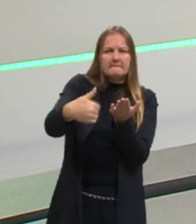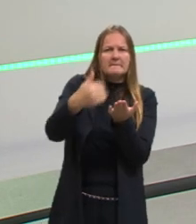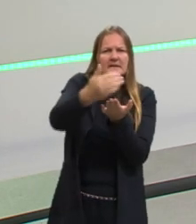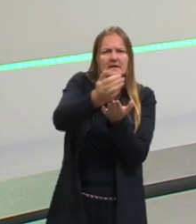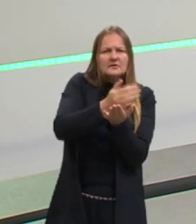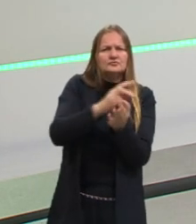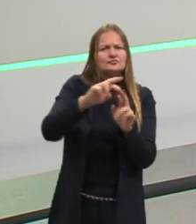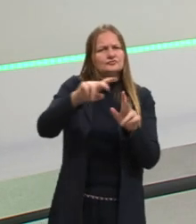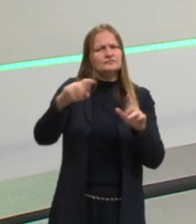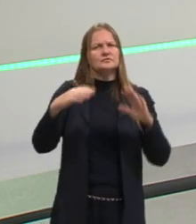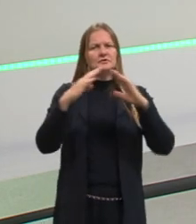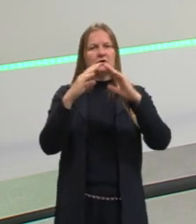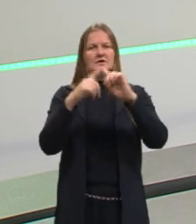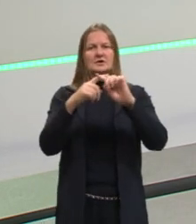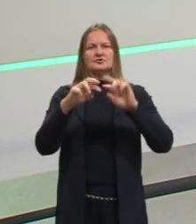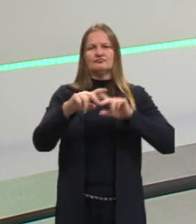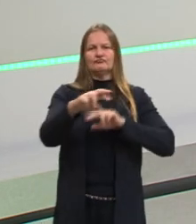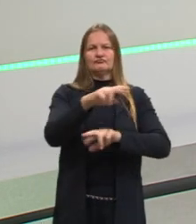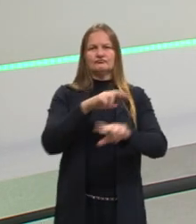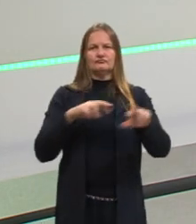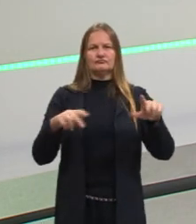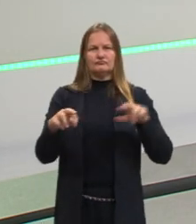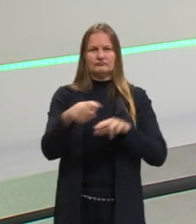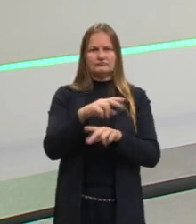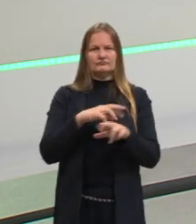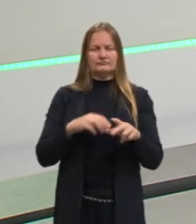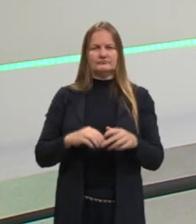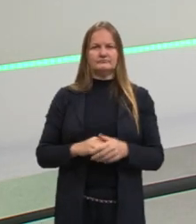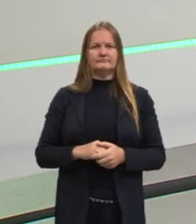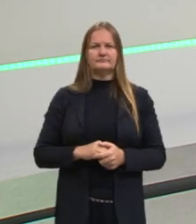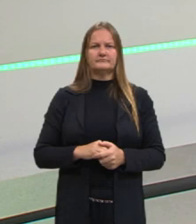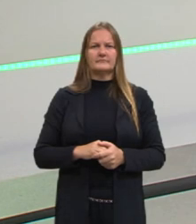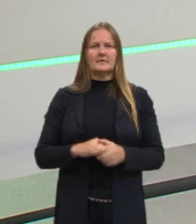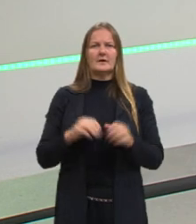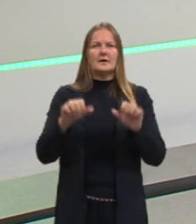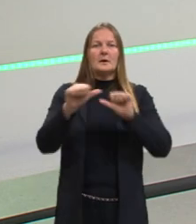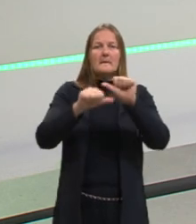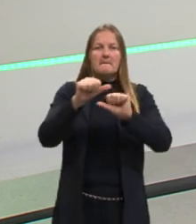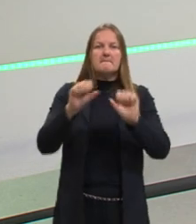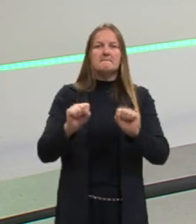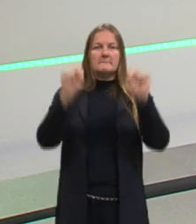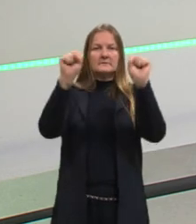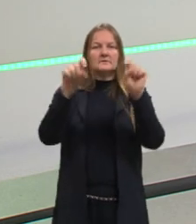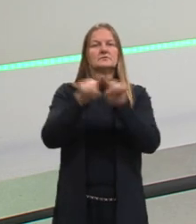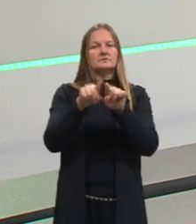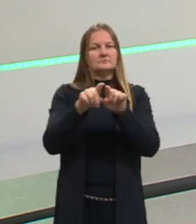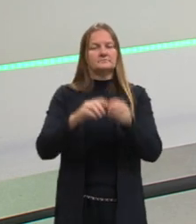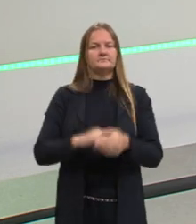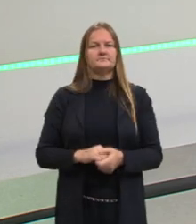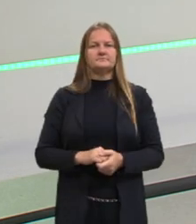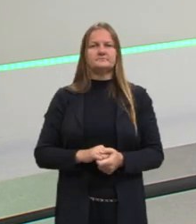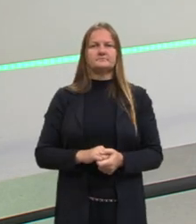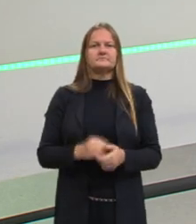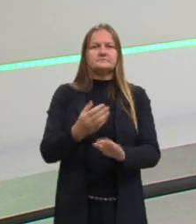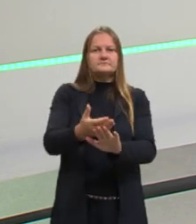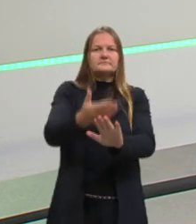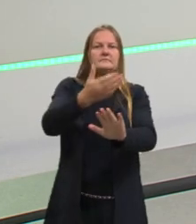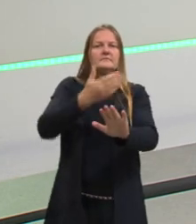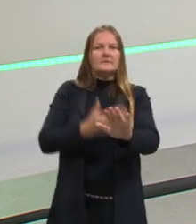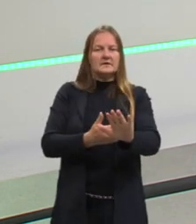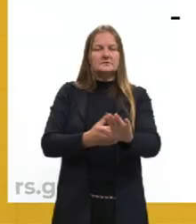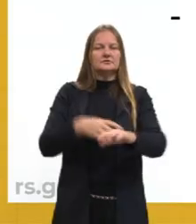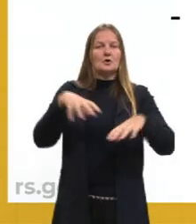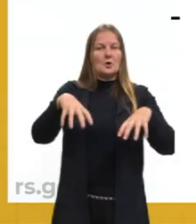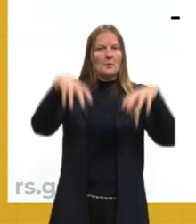igrejas. E o protestantismo vai ter também diferentes igrejas, não só a criada por Lutero. E antes, ainda no período